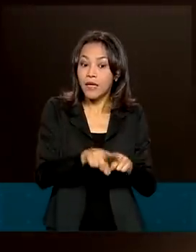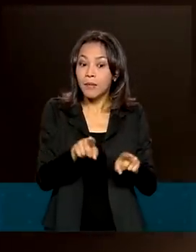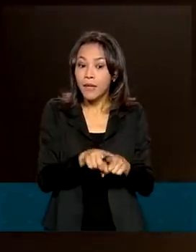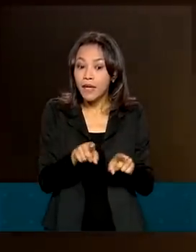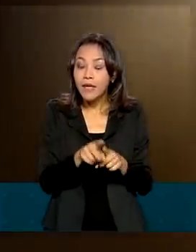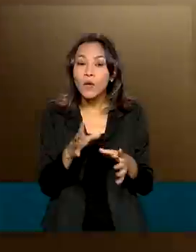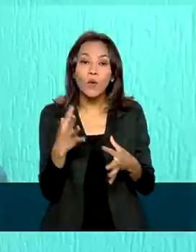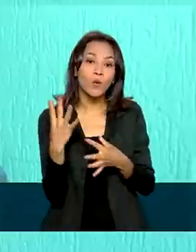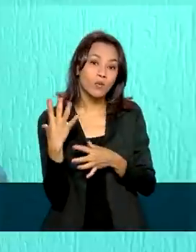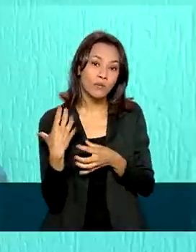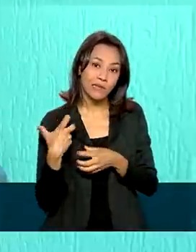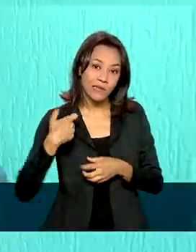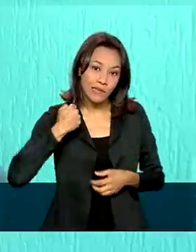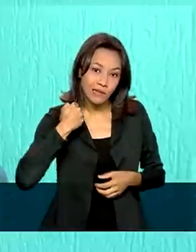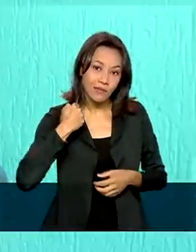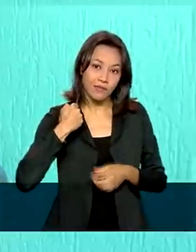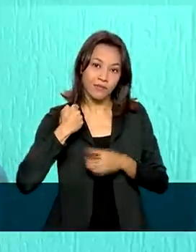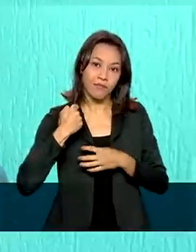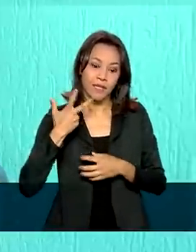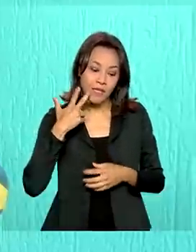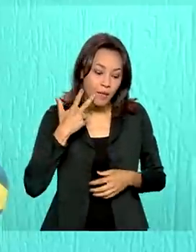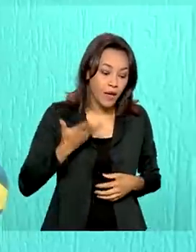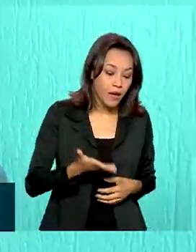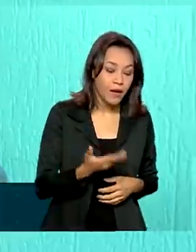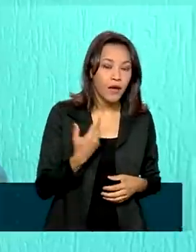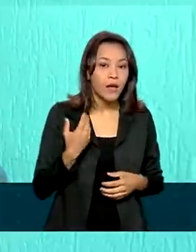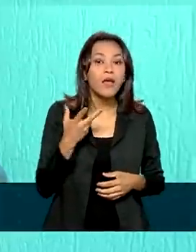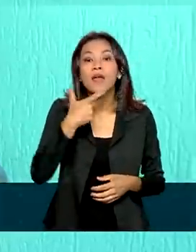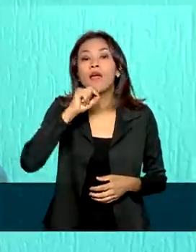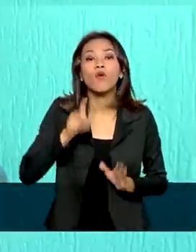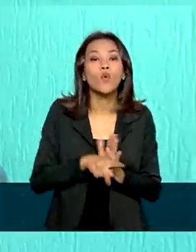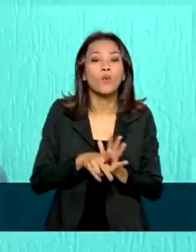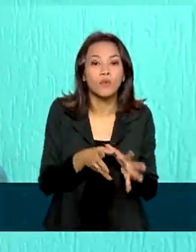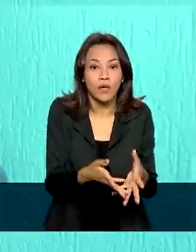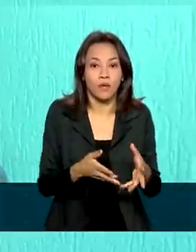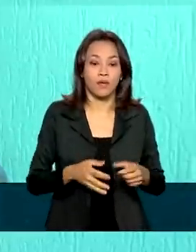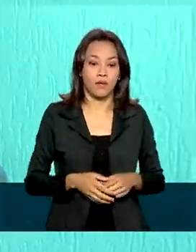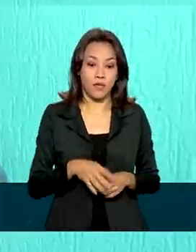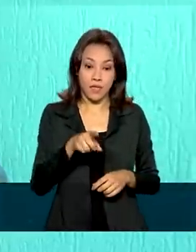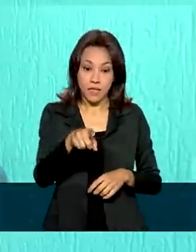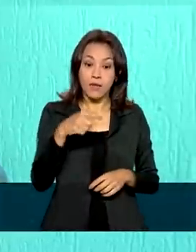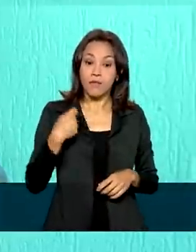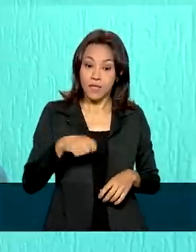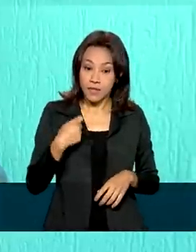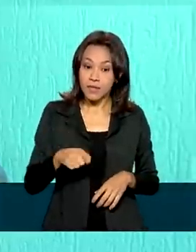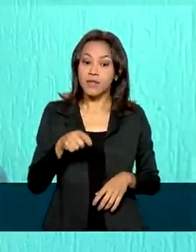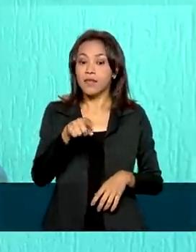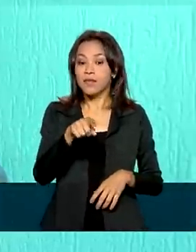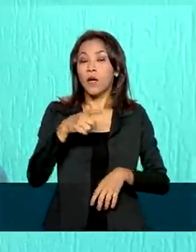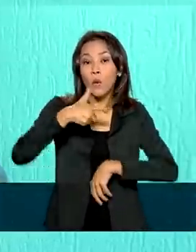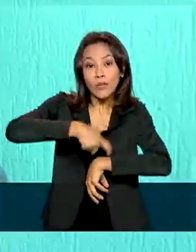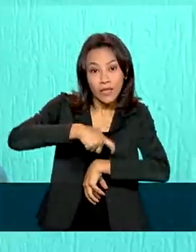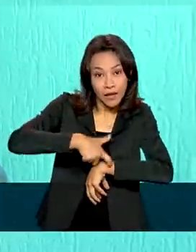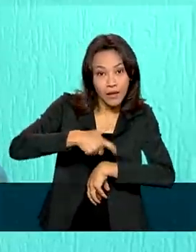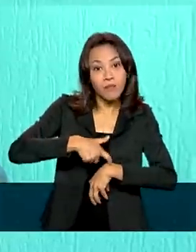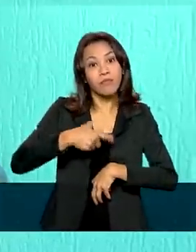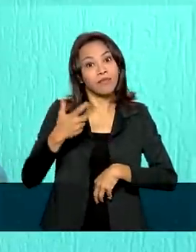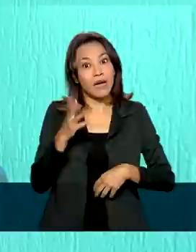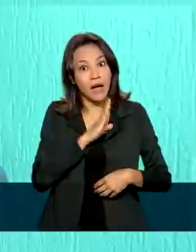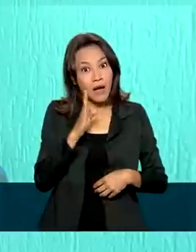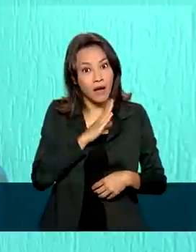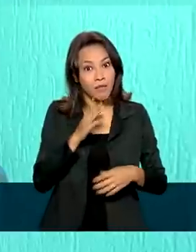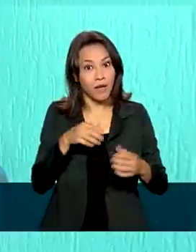de rastreamento. Verifica quais são os requisitos para verificar se de repente você tem tempo hábito de atender os requisitos